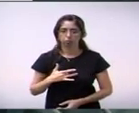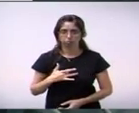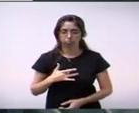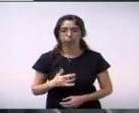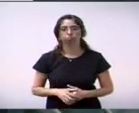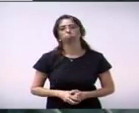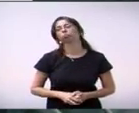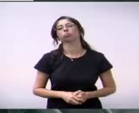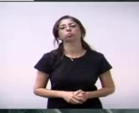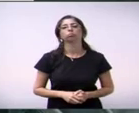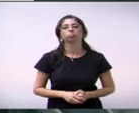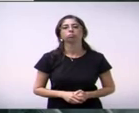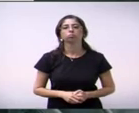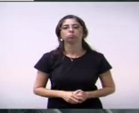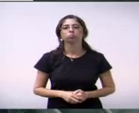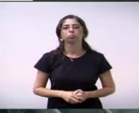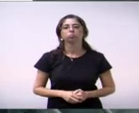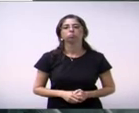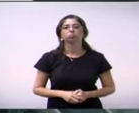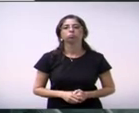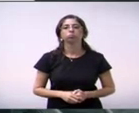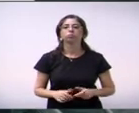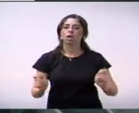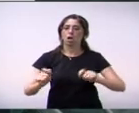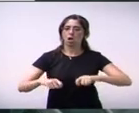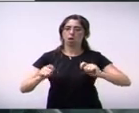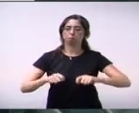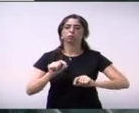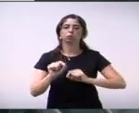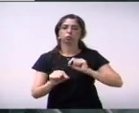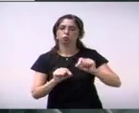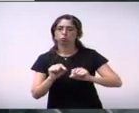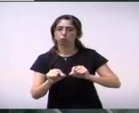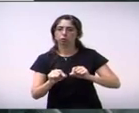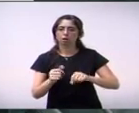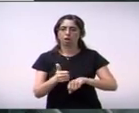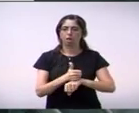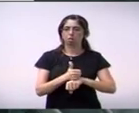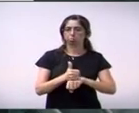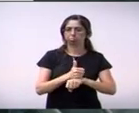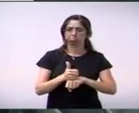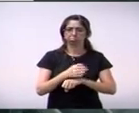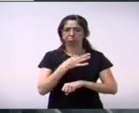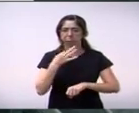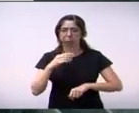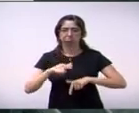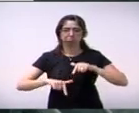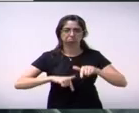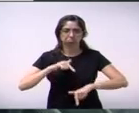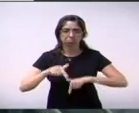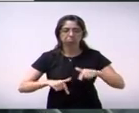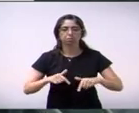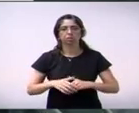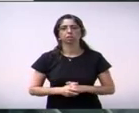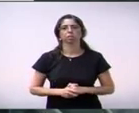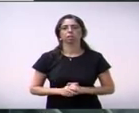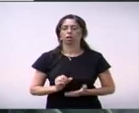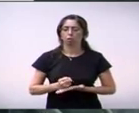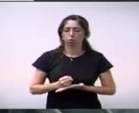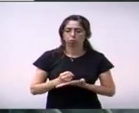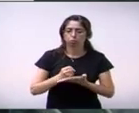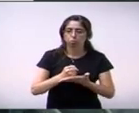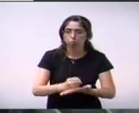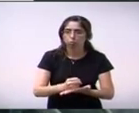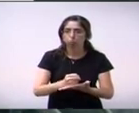distinguindo de forma notável ou relevante e que tenham contribuído